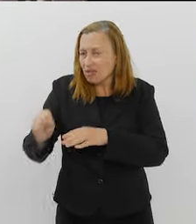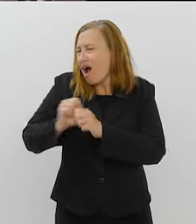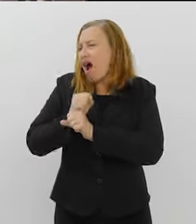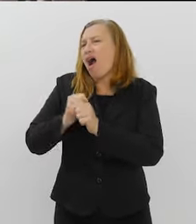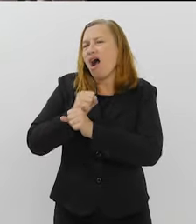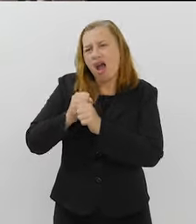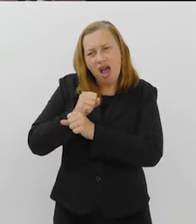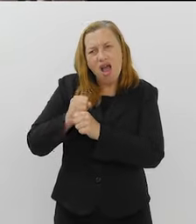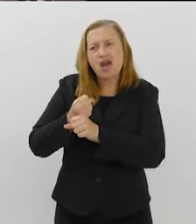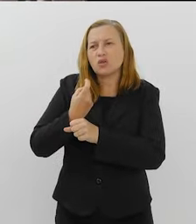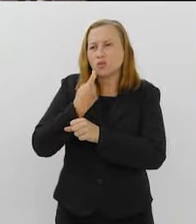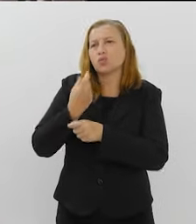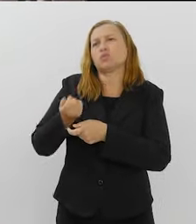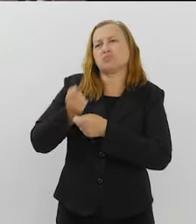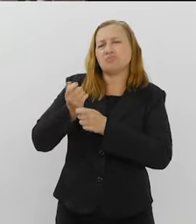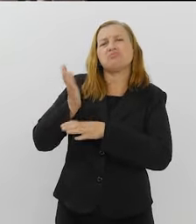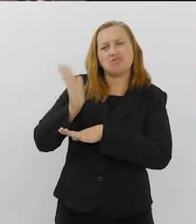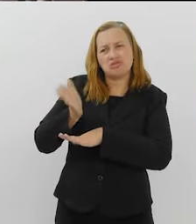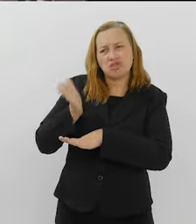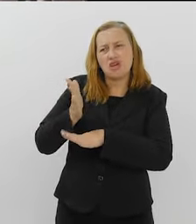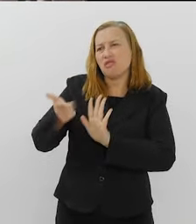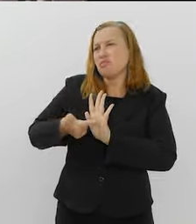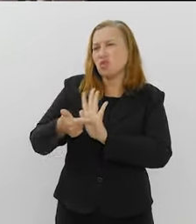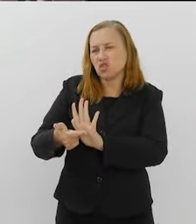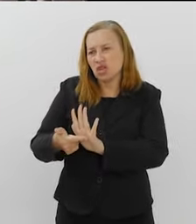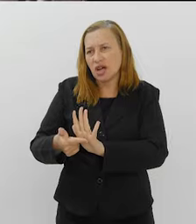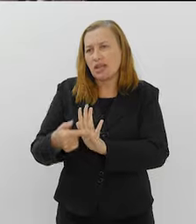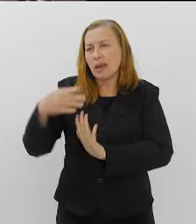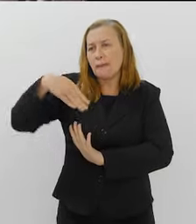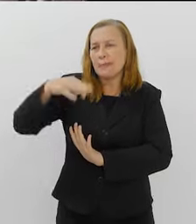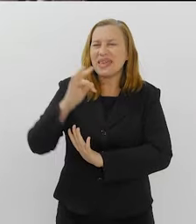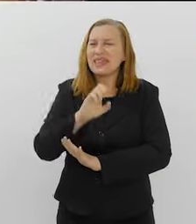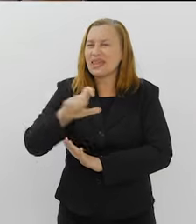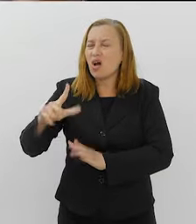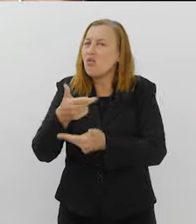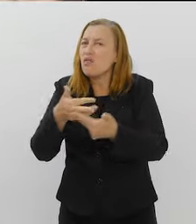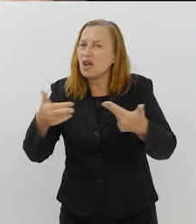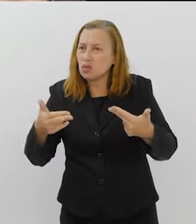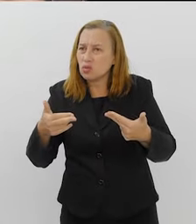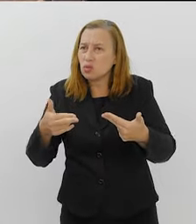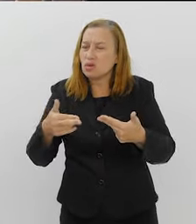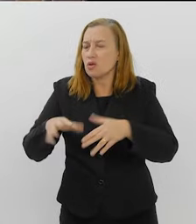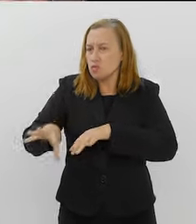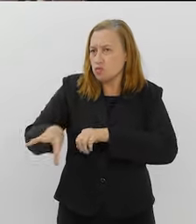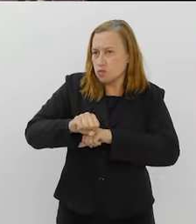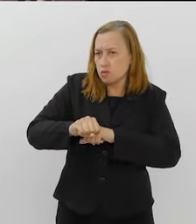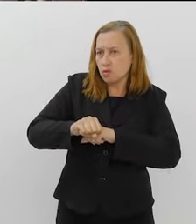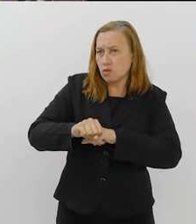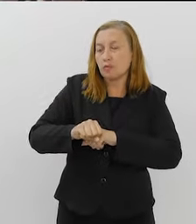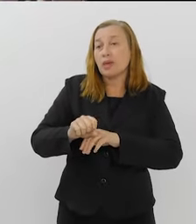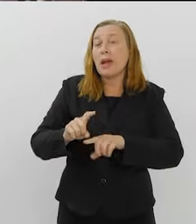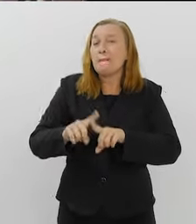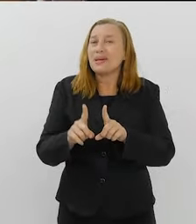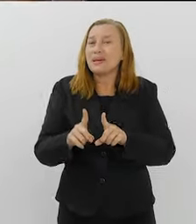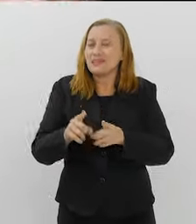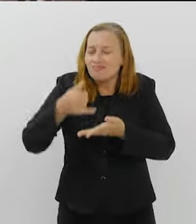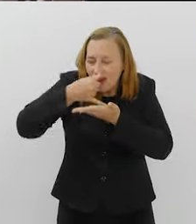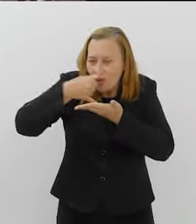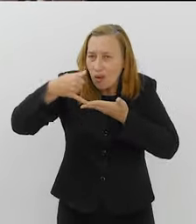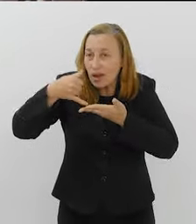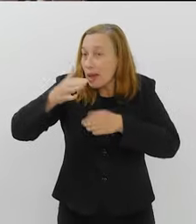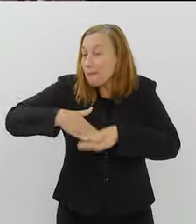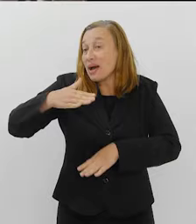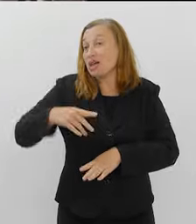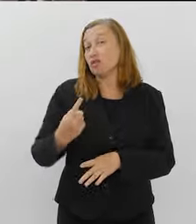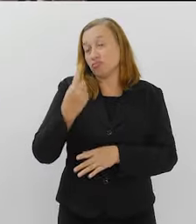E já foi demonstrado outros contaminantes também. Metais, pesticidas, como eu disse no início. Então, assim, a cocaína é mais